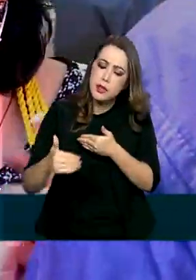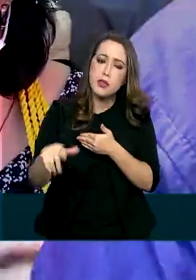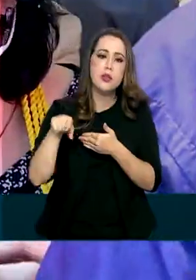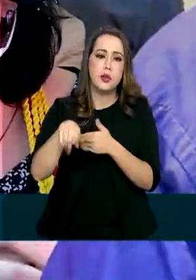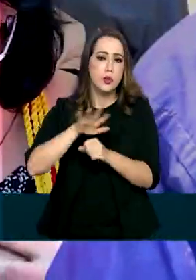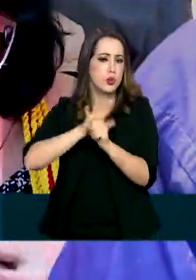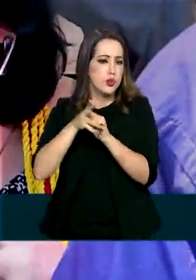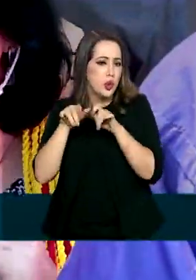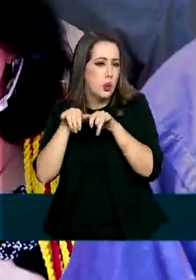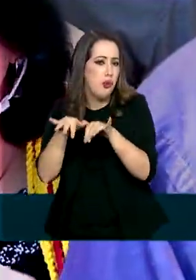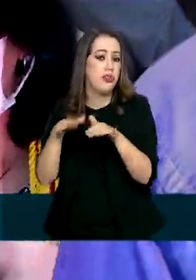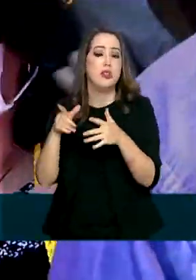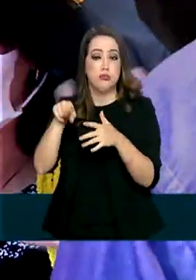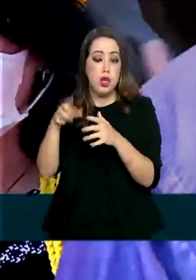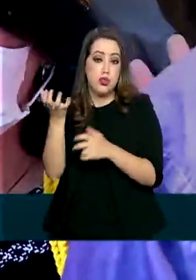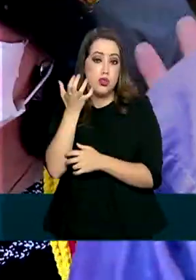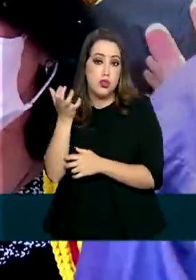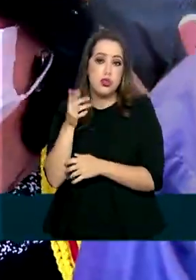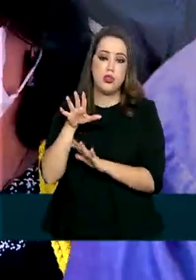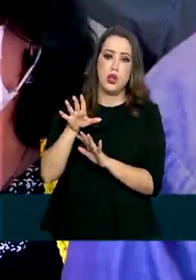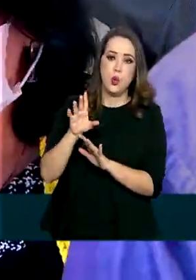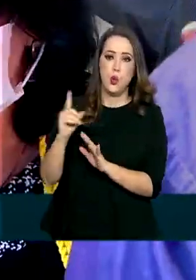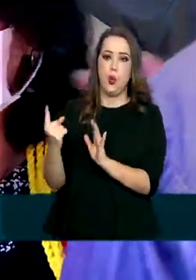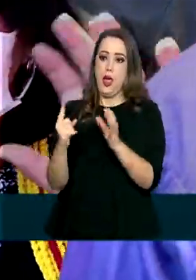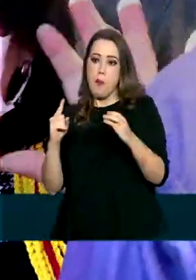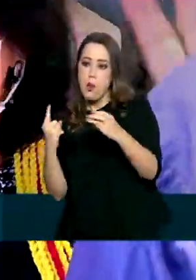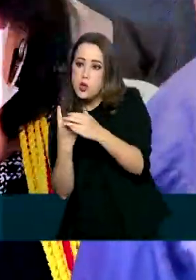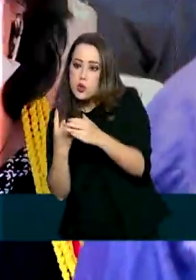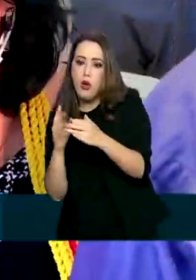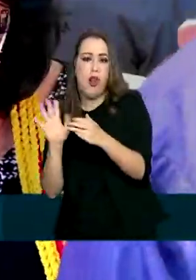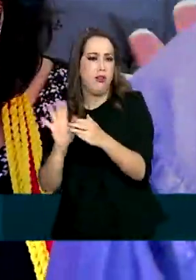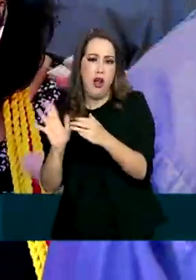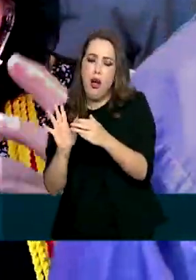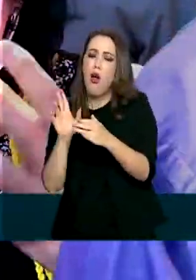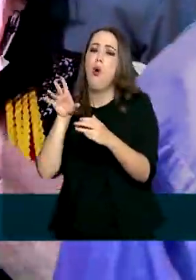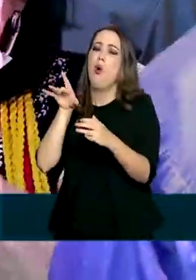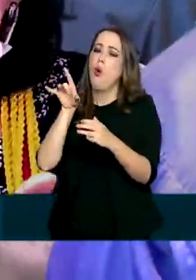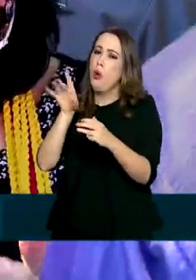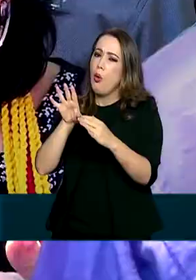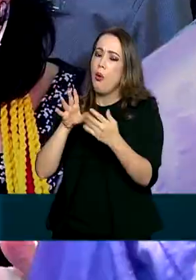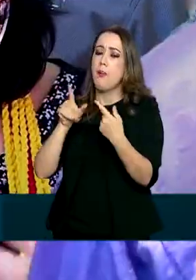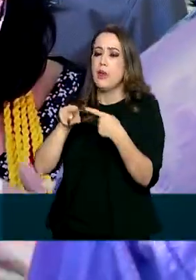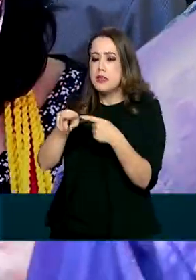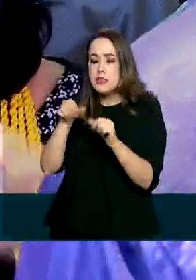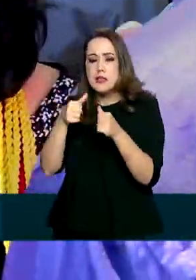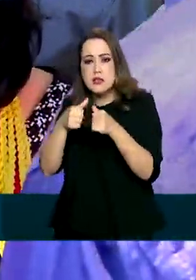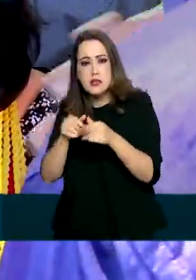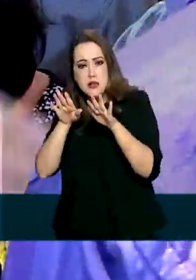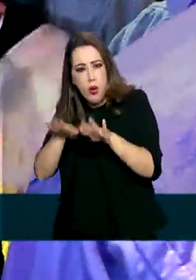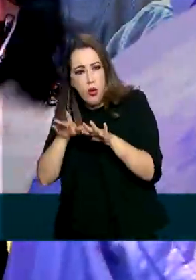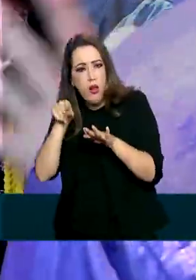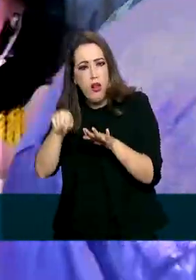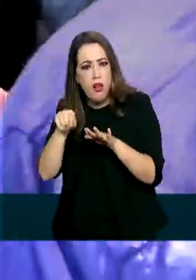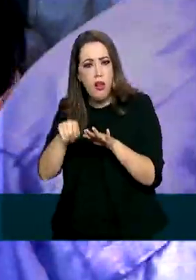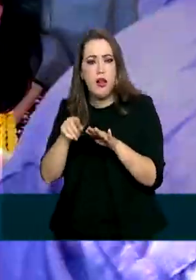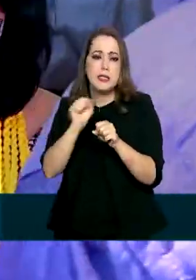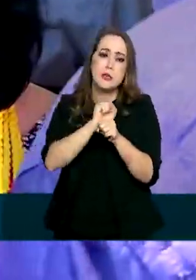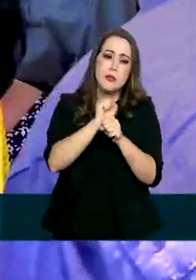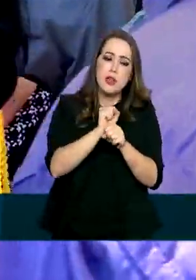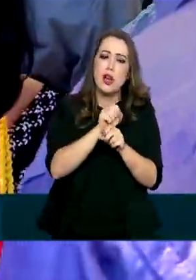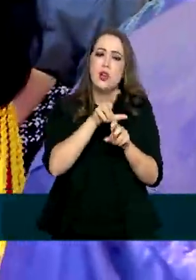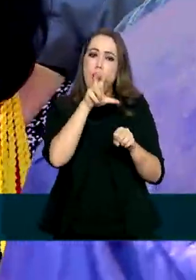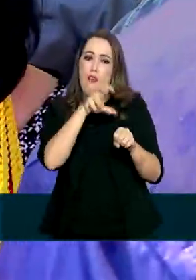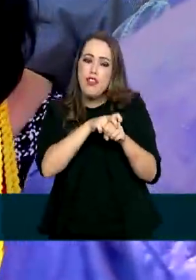quietinhos lá, então a gente entende, não é isolá-los, mantê-los longe, mas eles ficarem lá enquanto esse vírus vai embora.